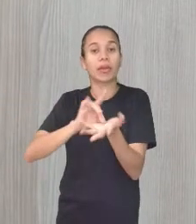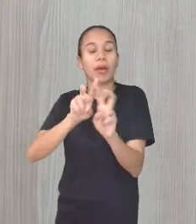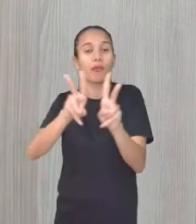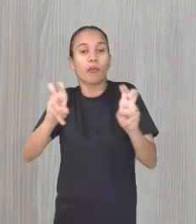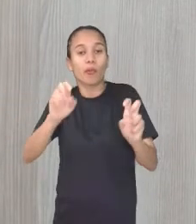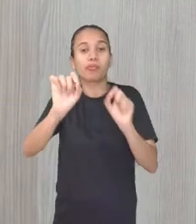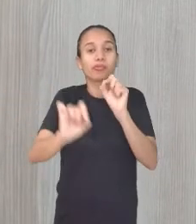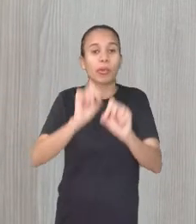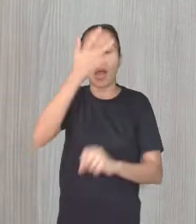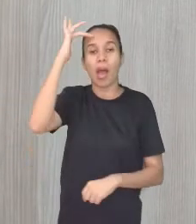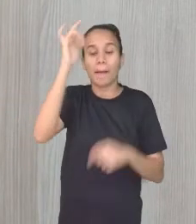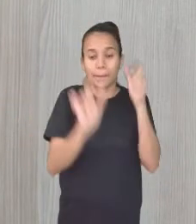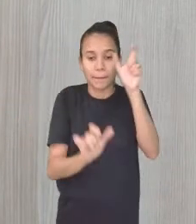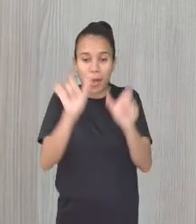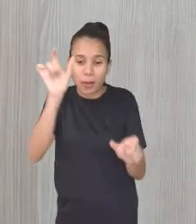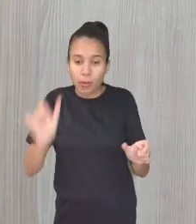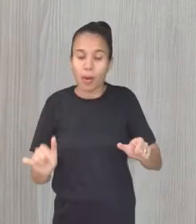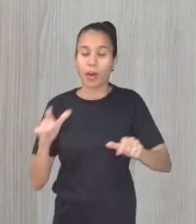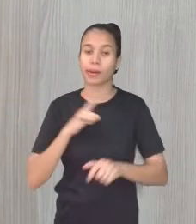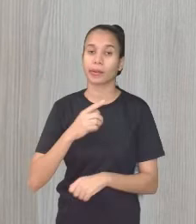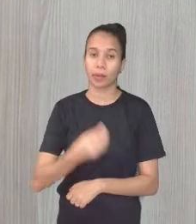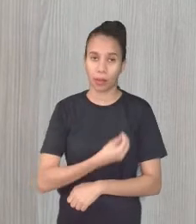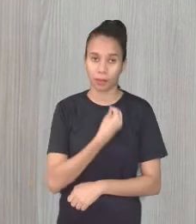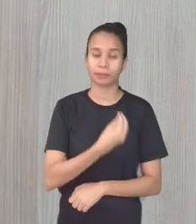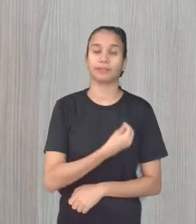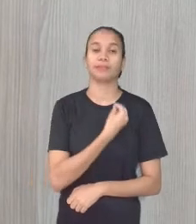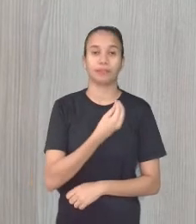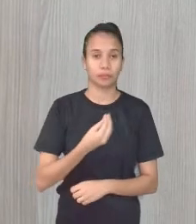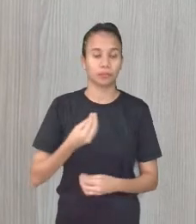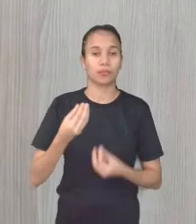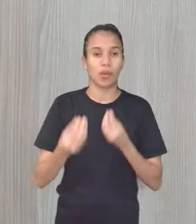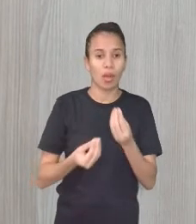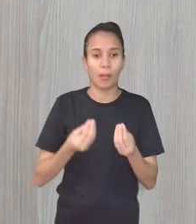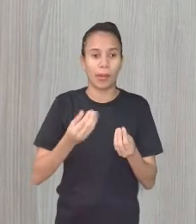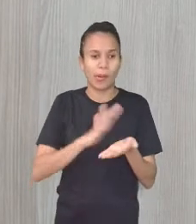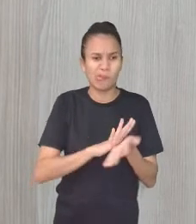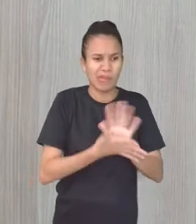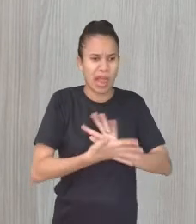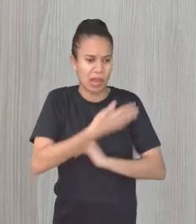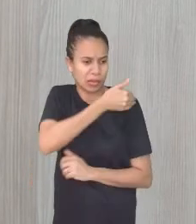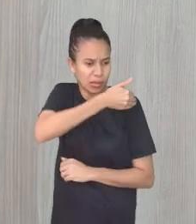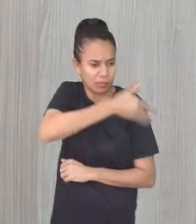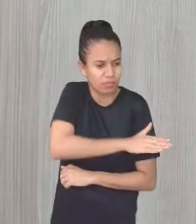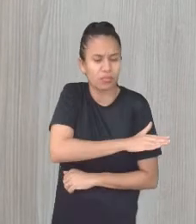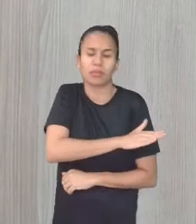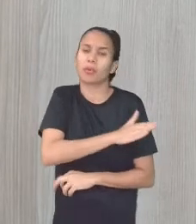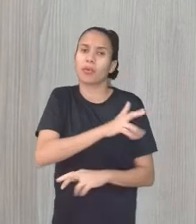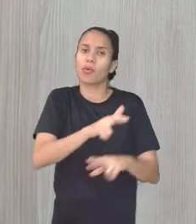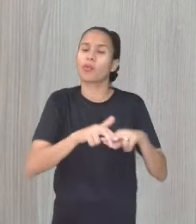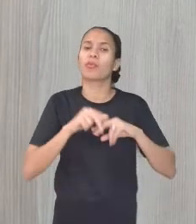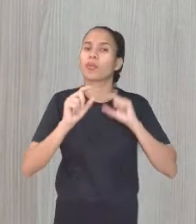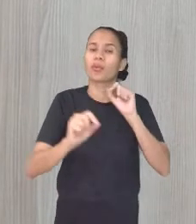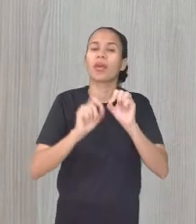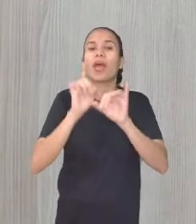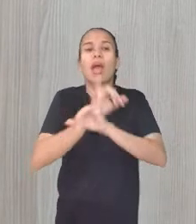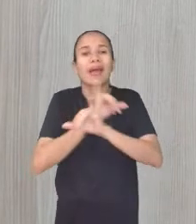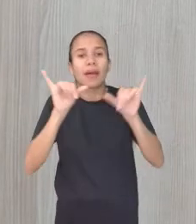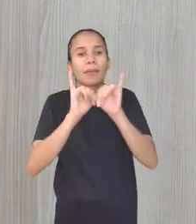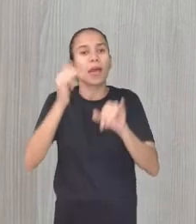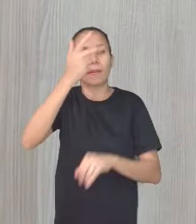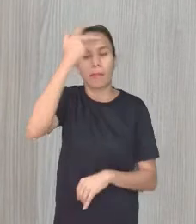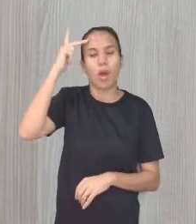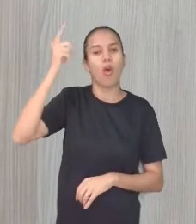pessoas que possuem, que acabam discriminação, preconceito. Justamente essas campanhas é uma